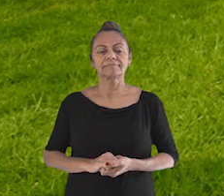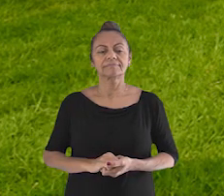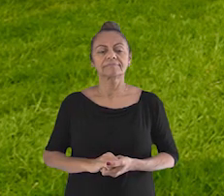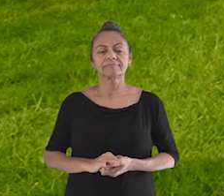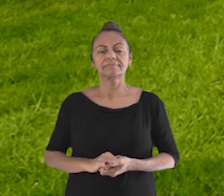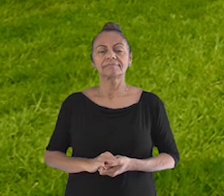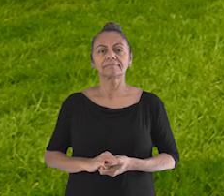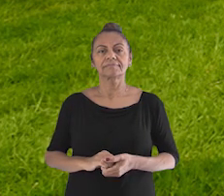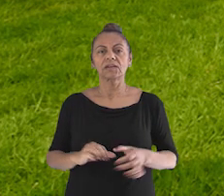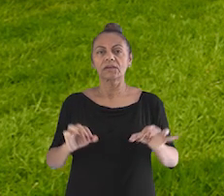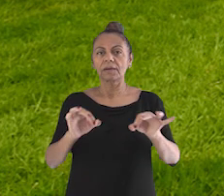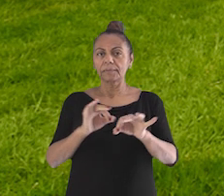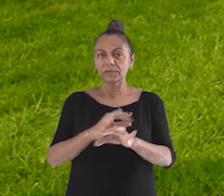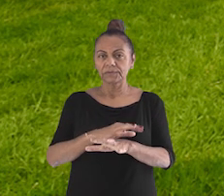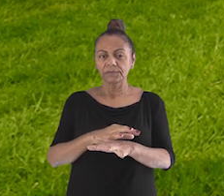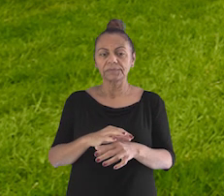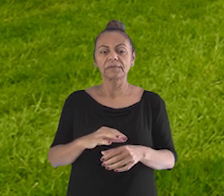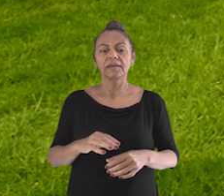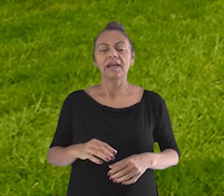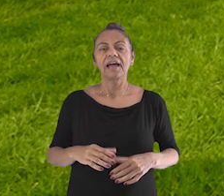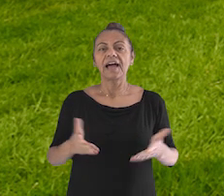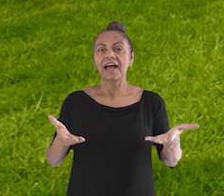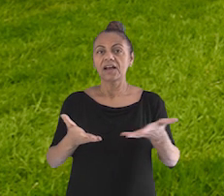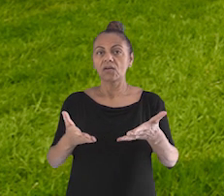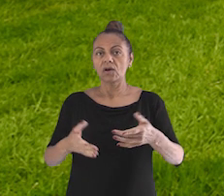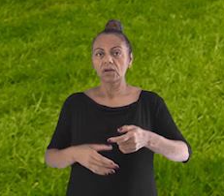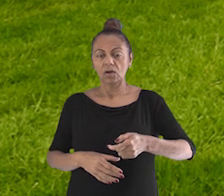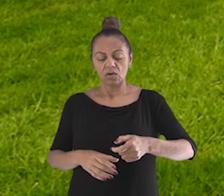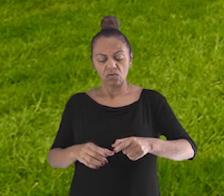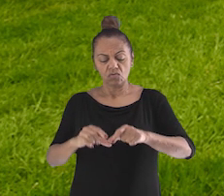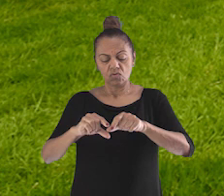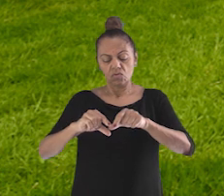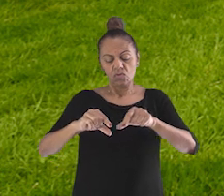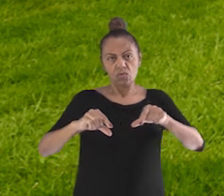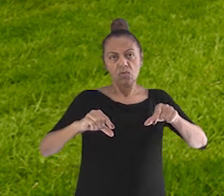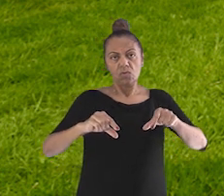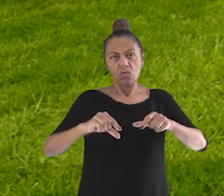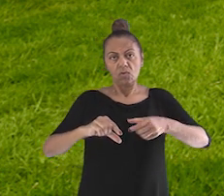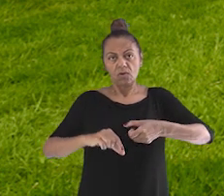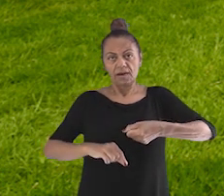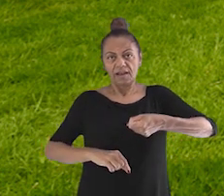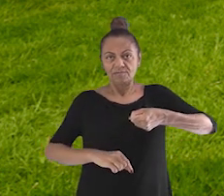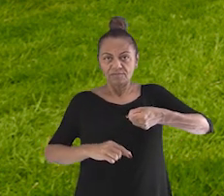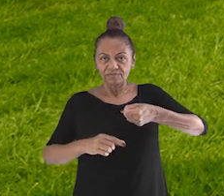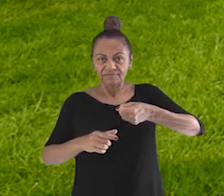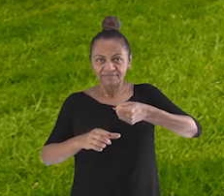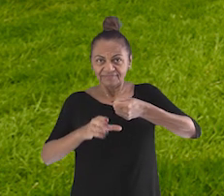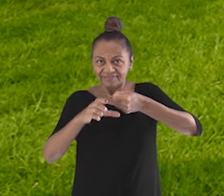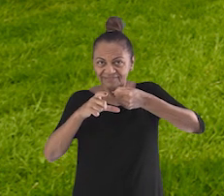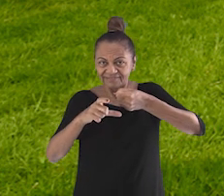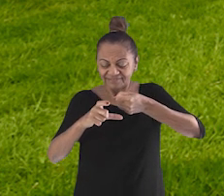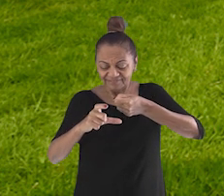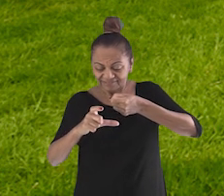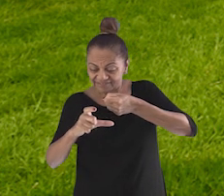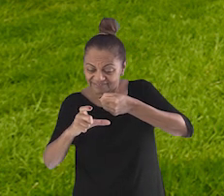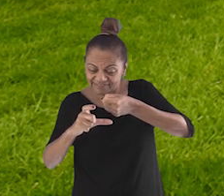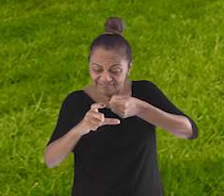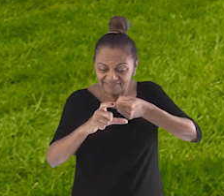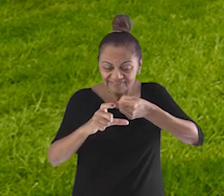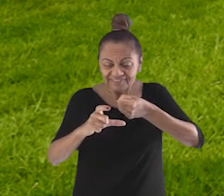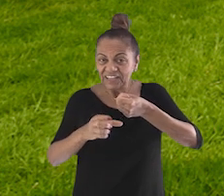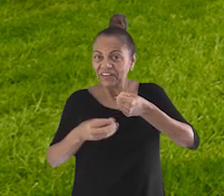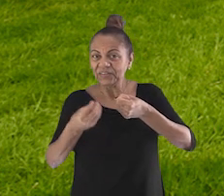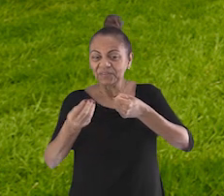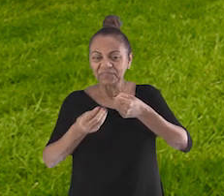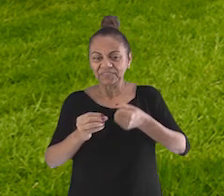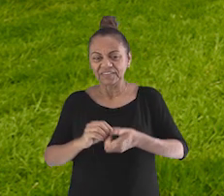Agora, com o círculo pronto, nós iremos precisar de fazer o cabo da nossa lupa, onde a vai segurar ela. Então, a gente vai fazer